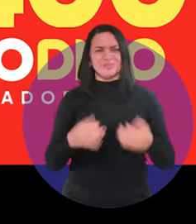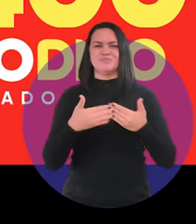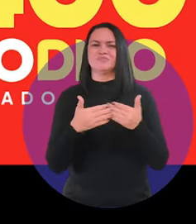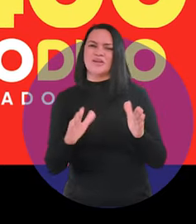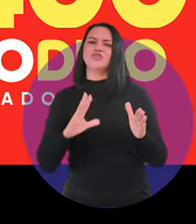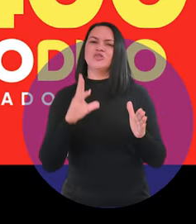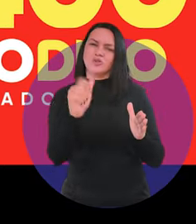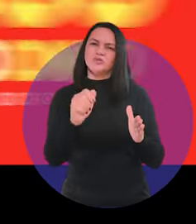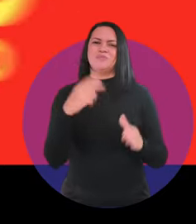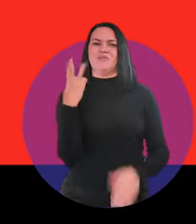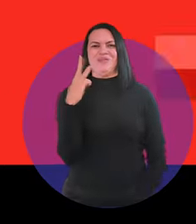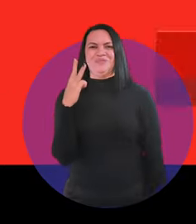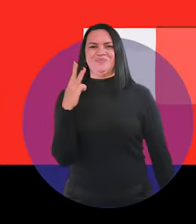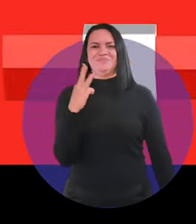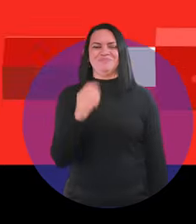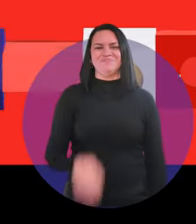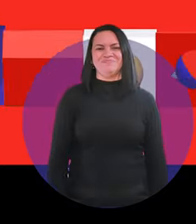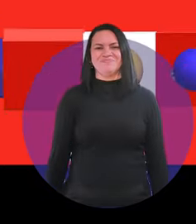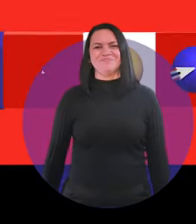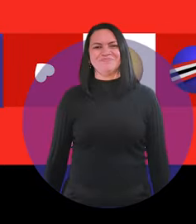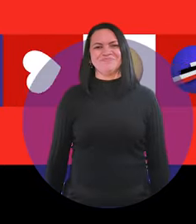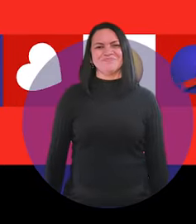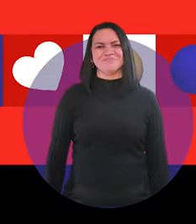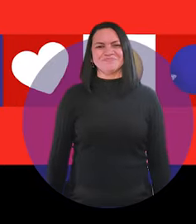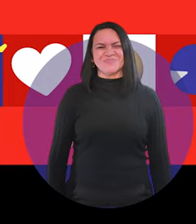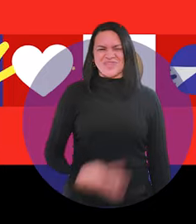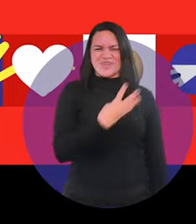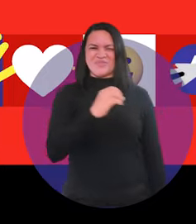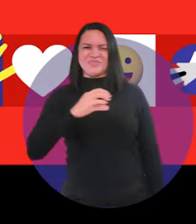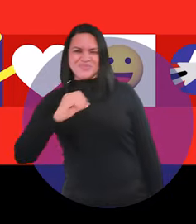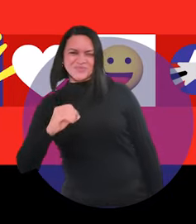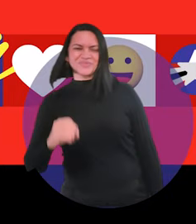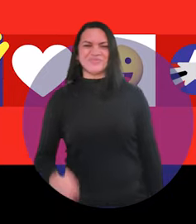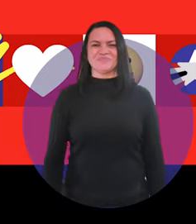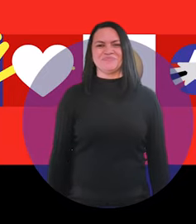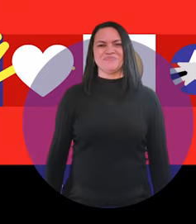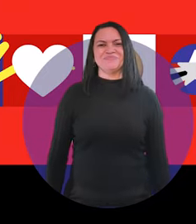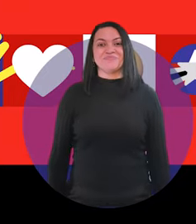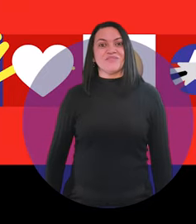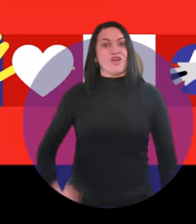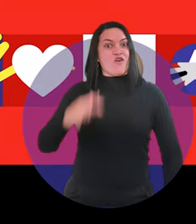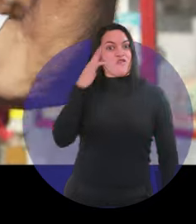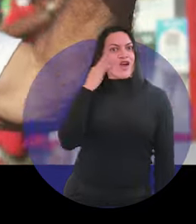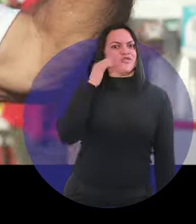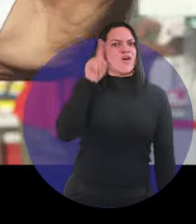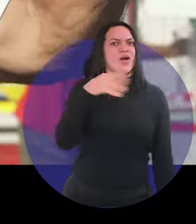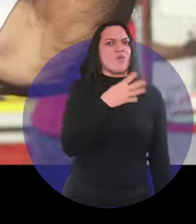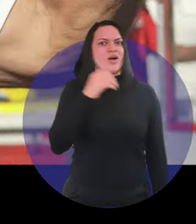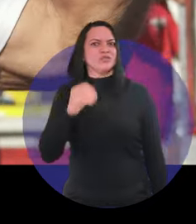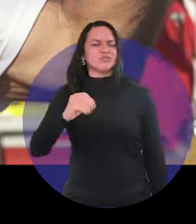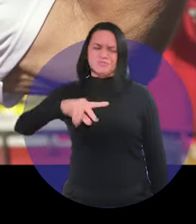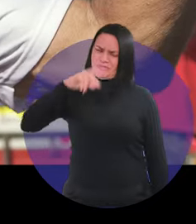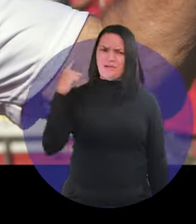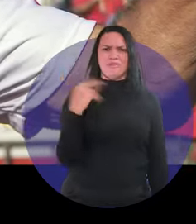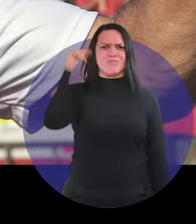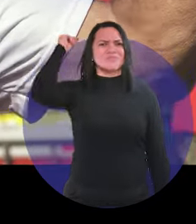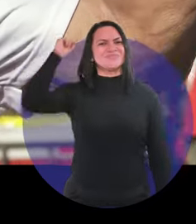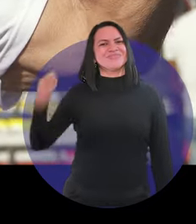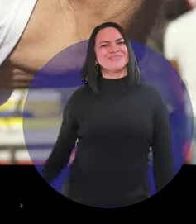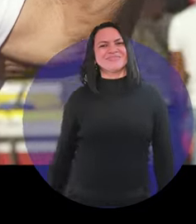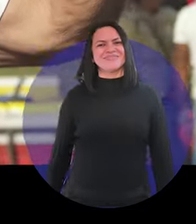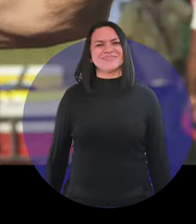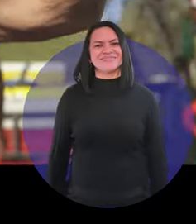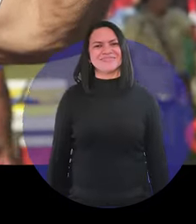estarão abertos para o Maranhão. é 400! Flávio Dino é 400!